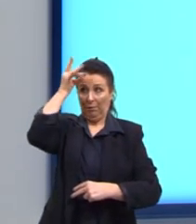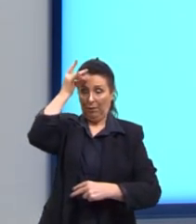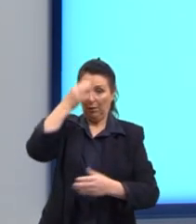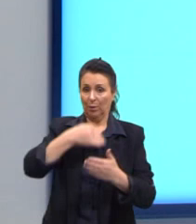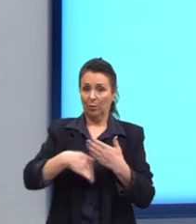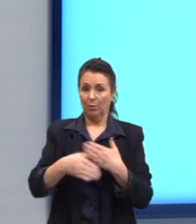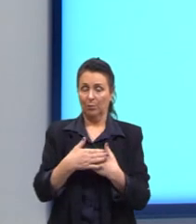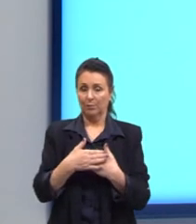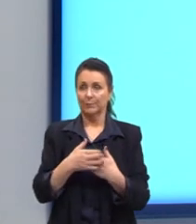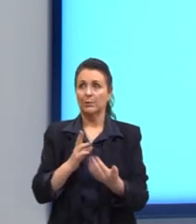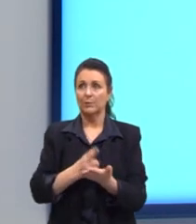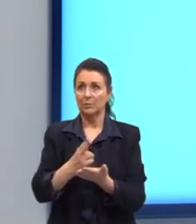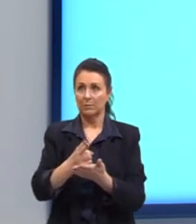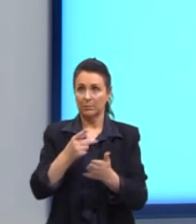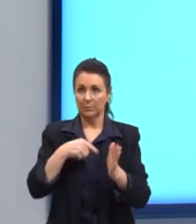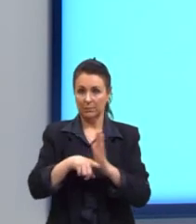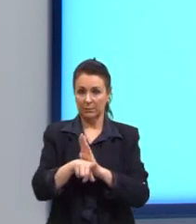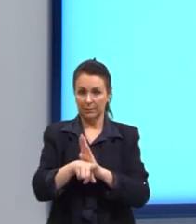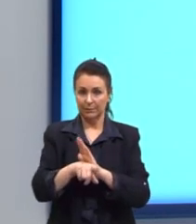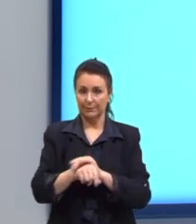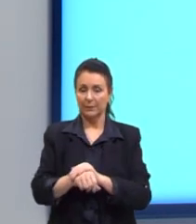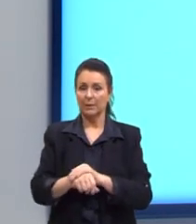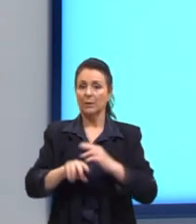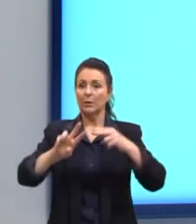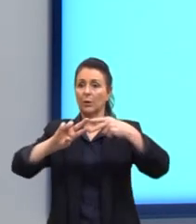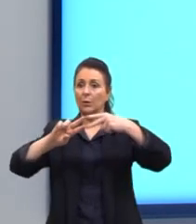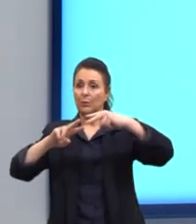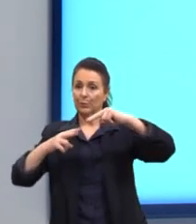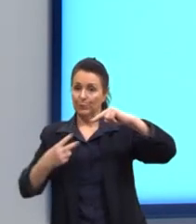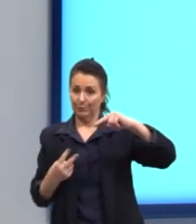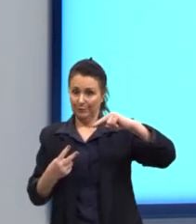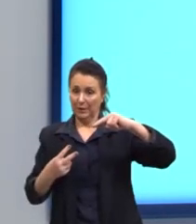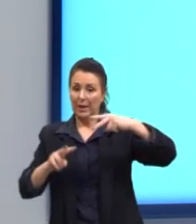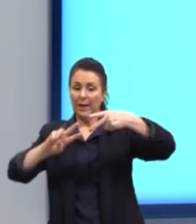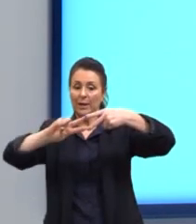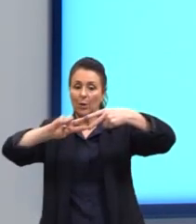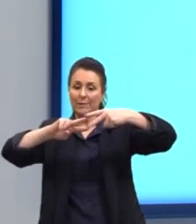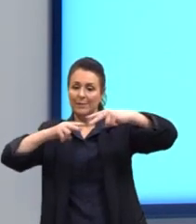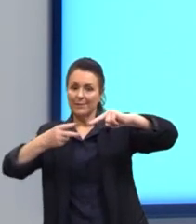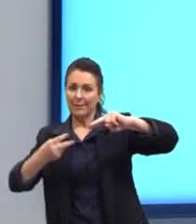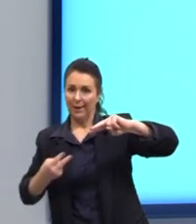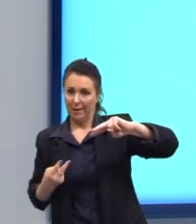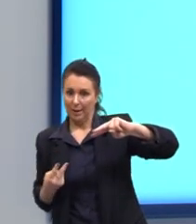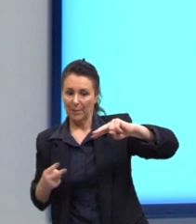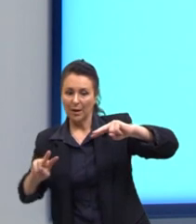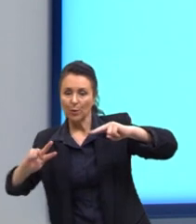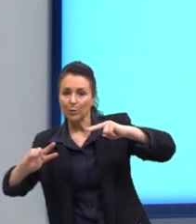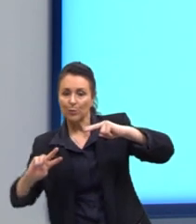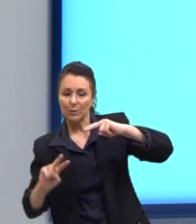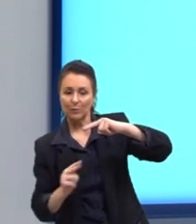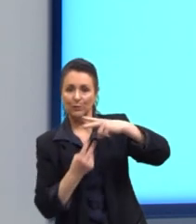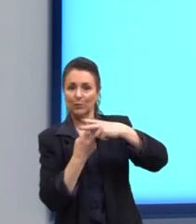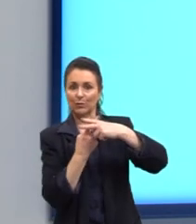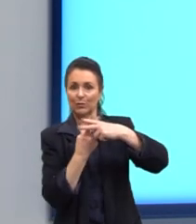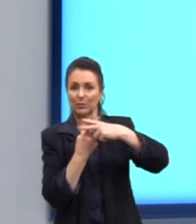Continuando aqui. Então, o gene BRAF se quebra e parte dele se funde a outro gene,